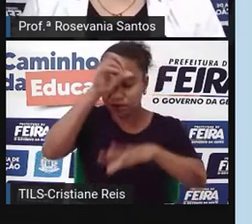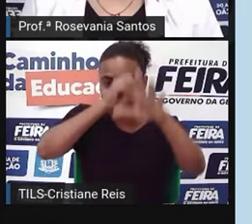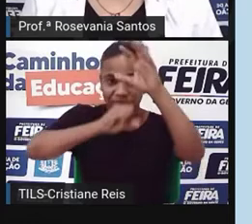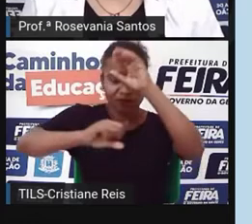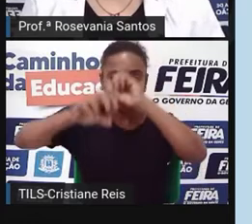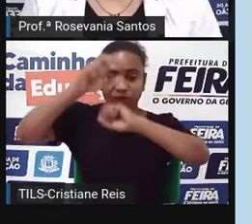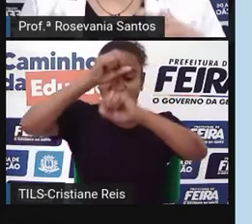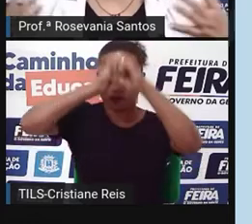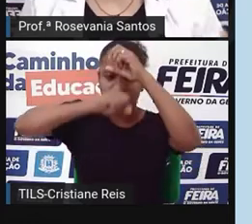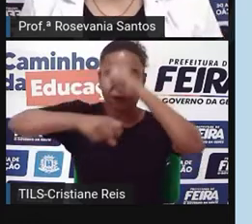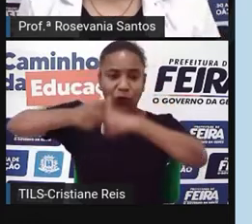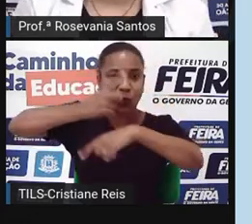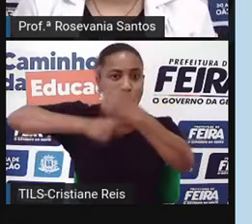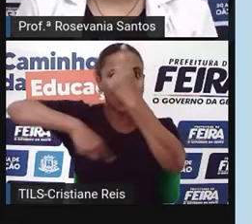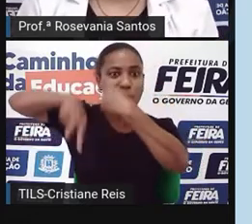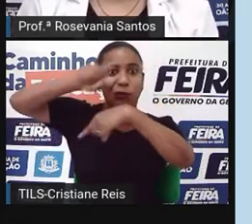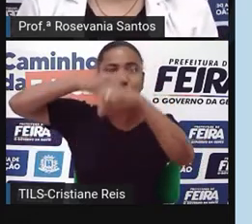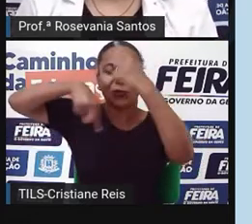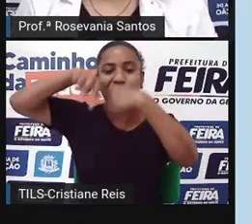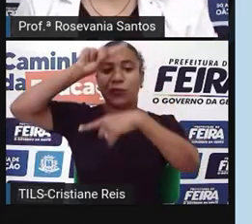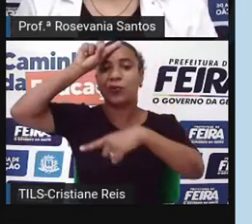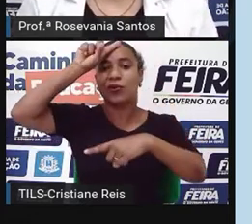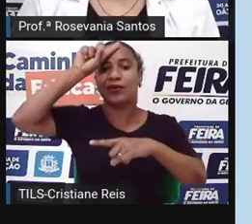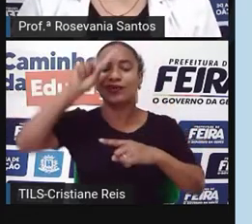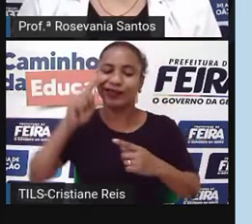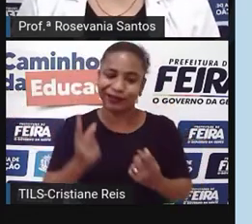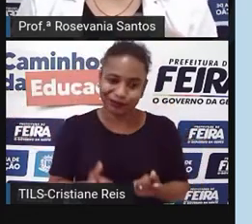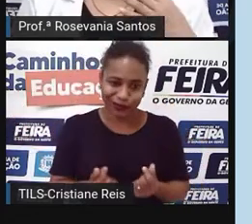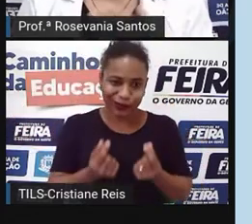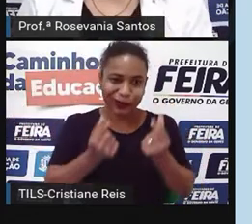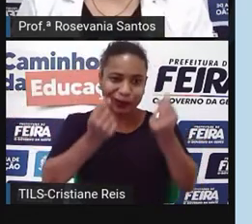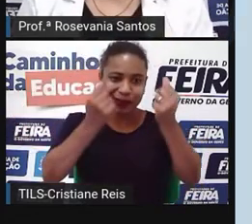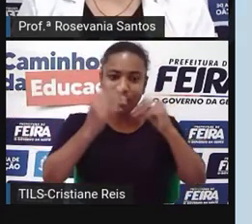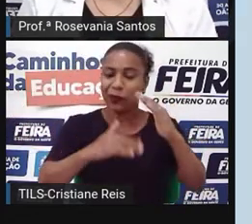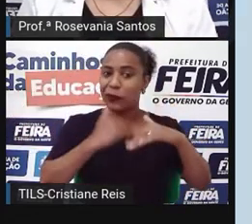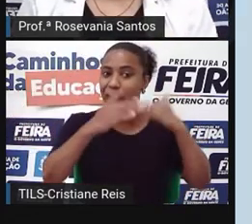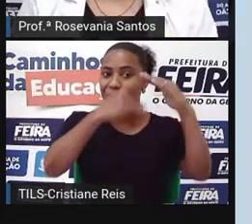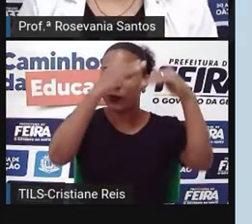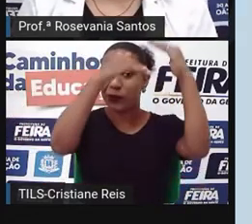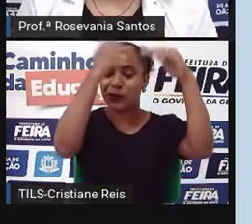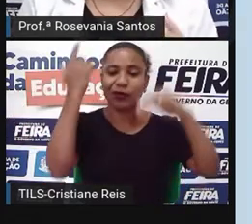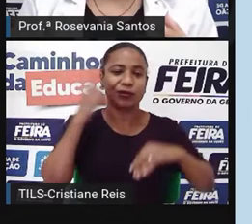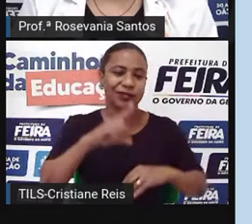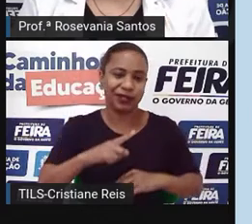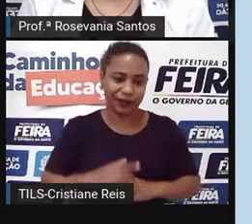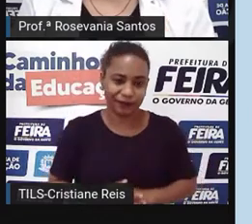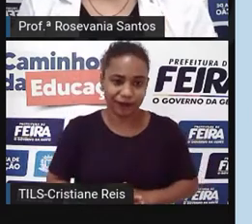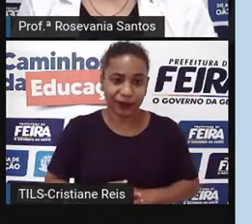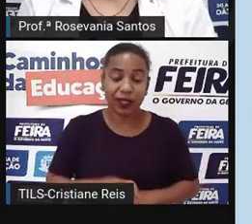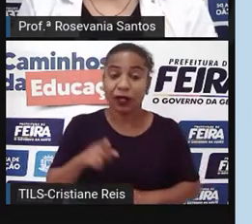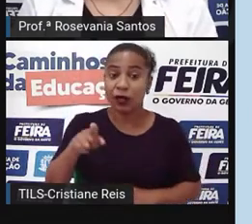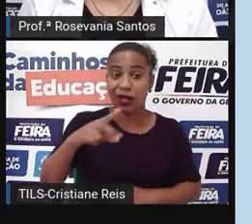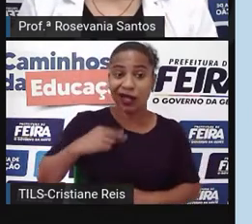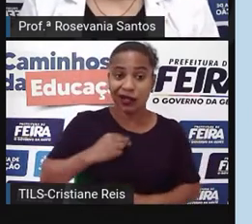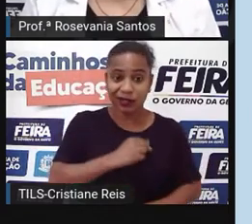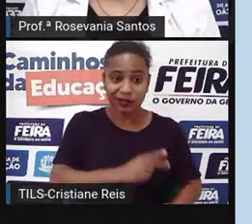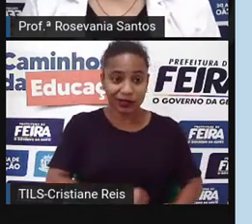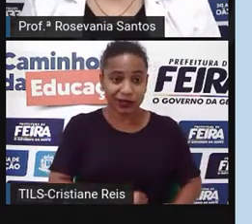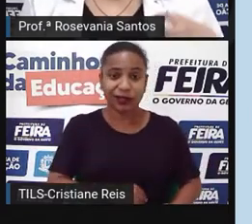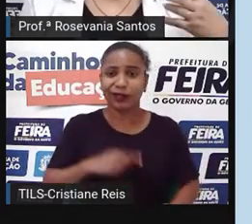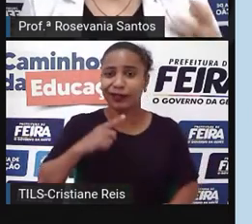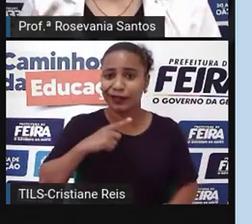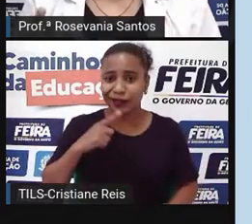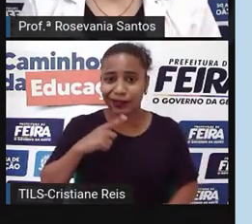país que tem uma grande quantidade de habitantes, né, tem 1 bilhão e 400 milhões, mais de 1 bilhão e 400 milhões de